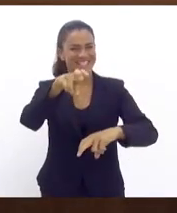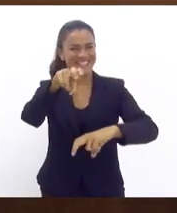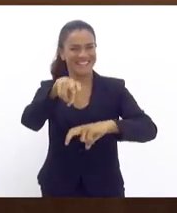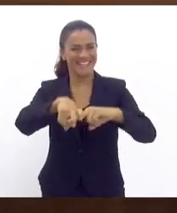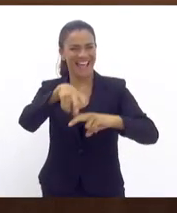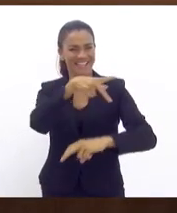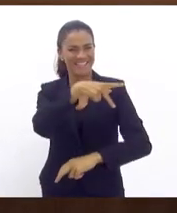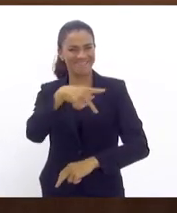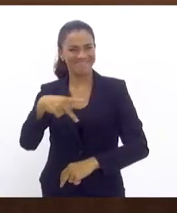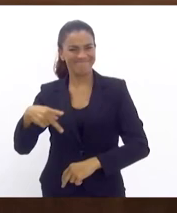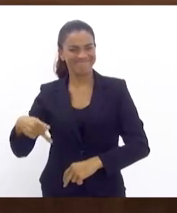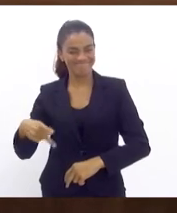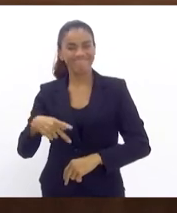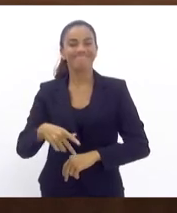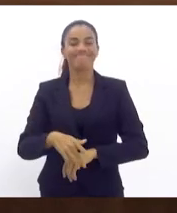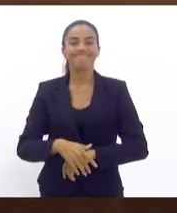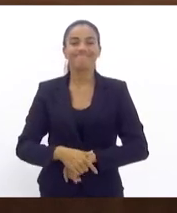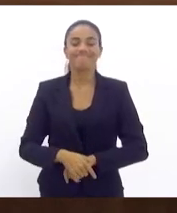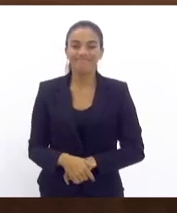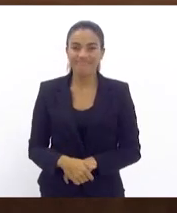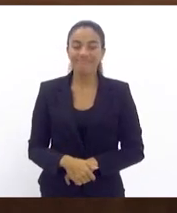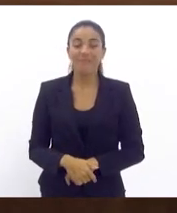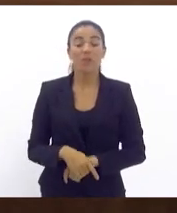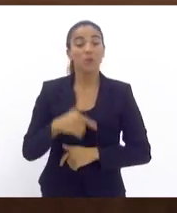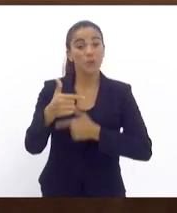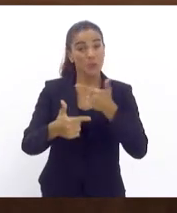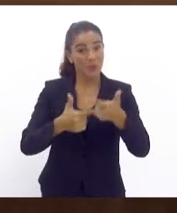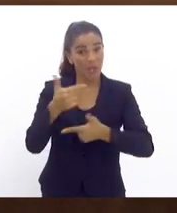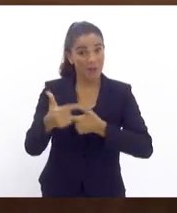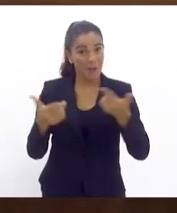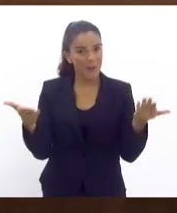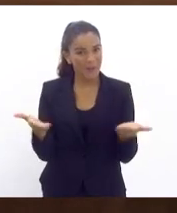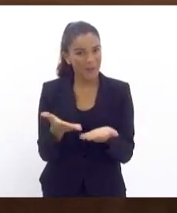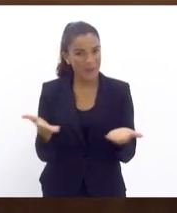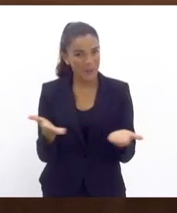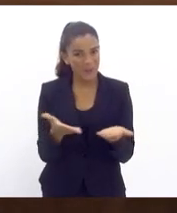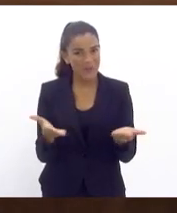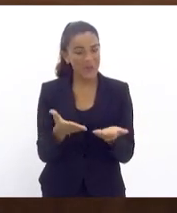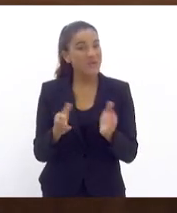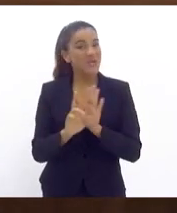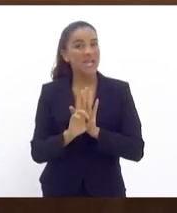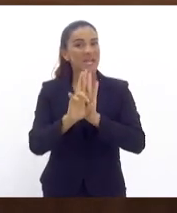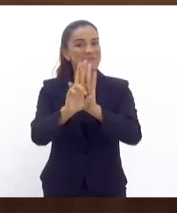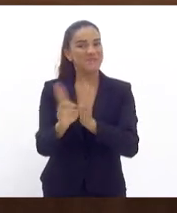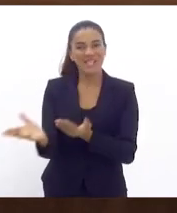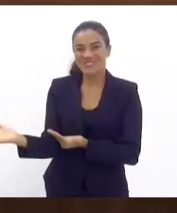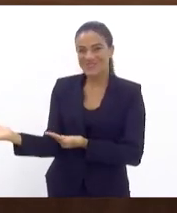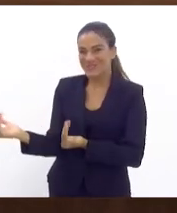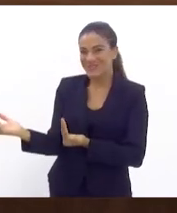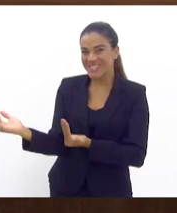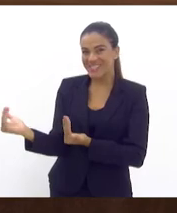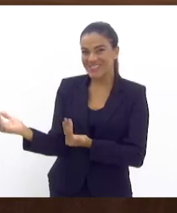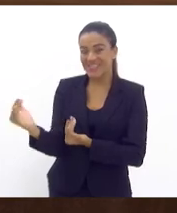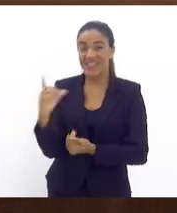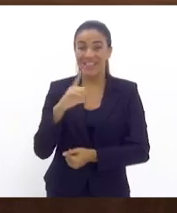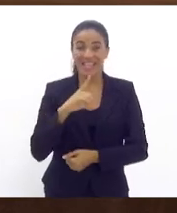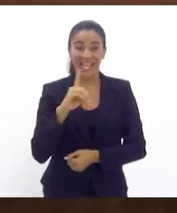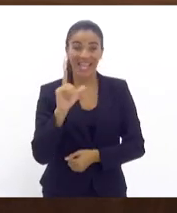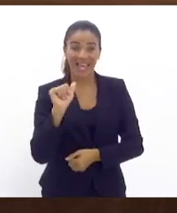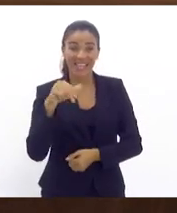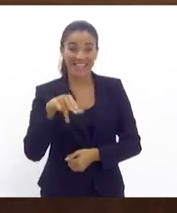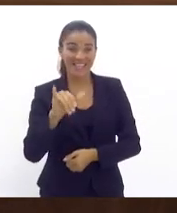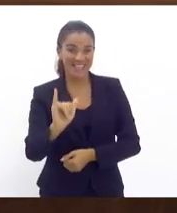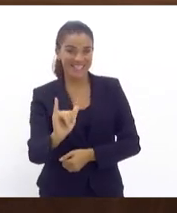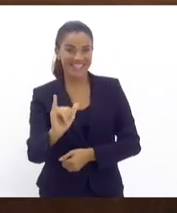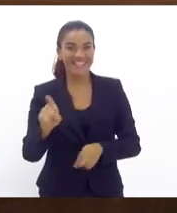aí que está presidindo a sessão dos trabalhos de hoje, representando a nossa juventude. Agora nós temos a Dani Monteiro e temos a